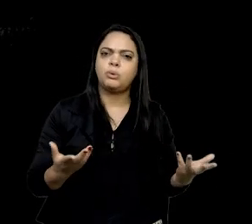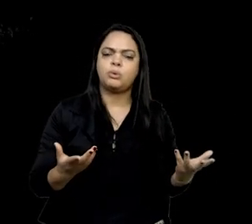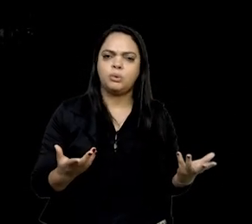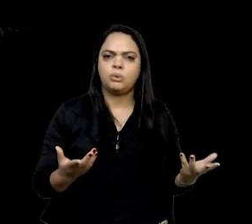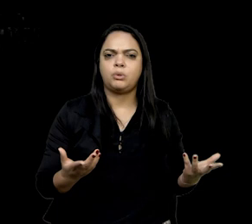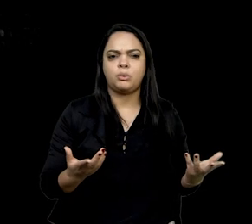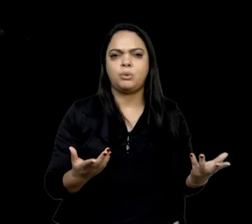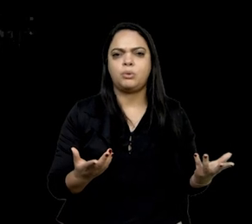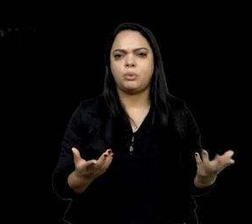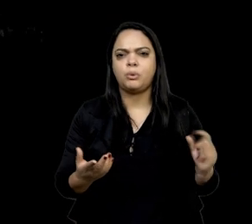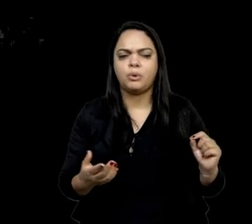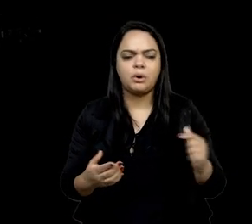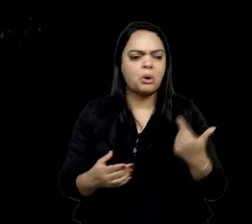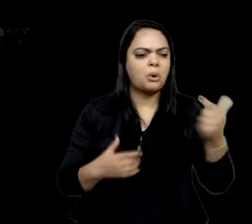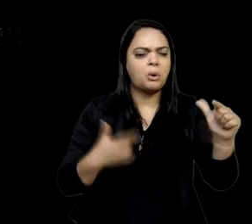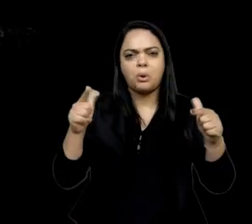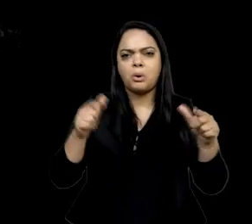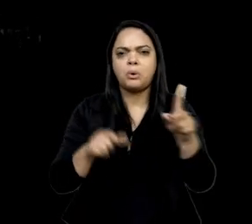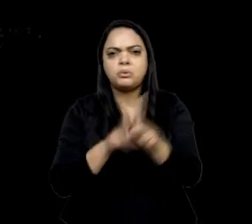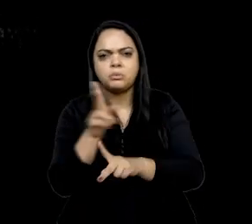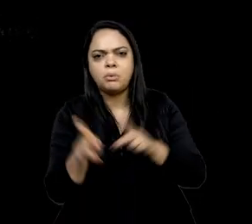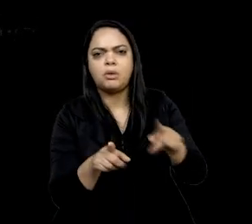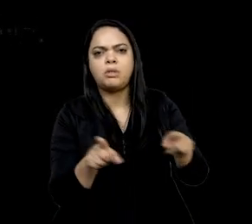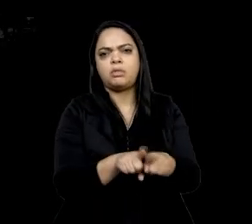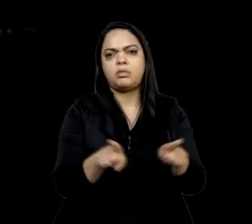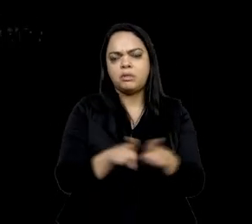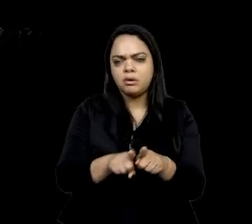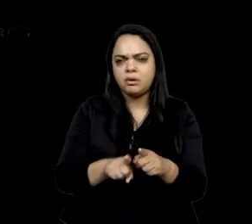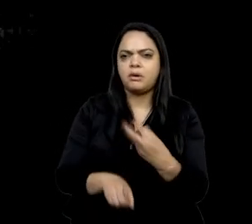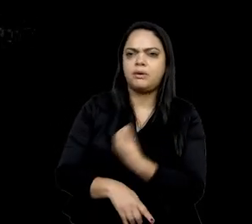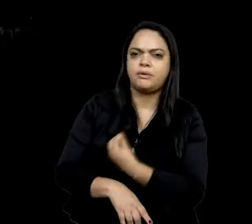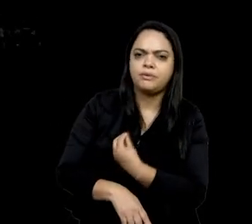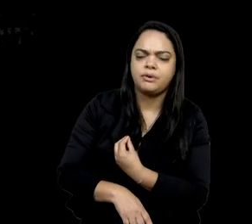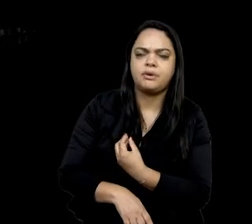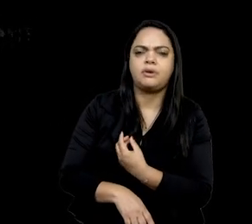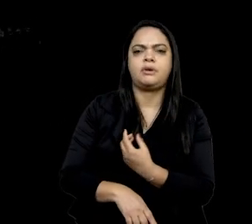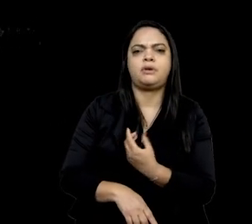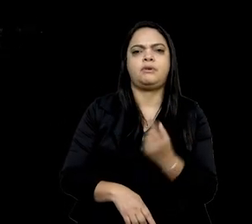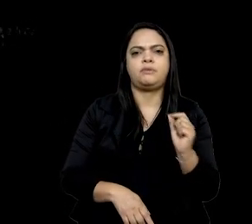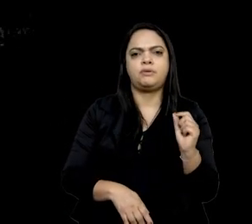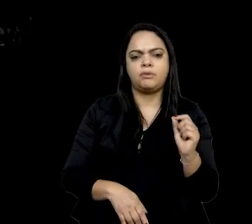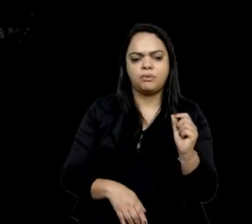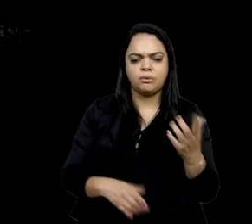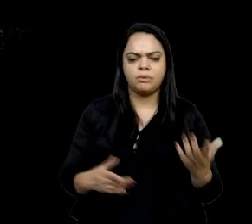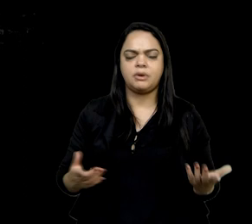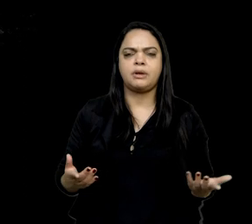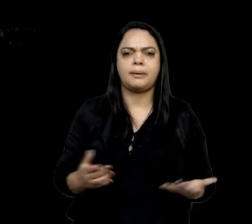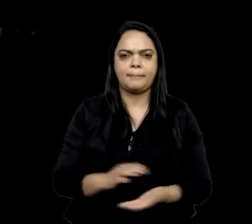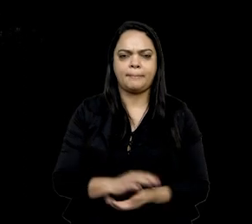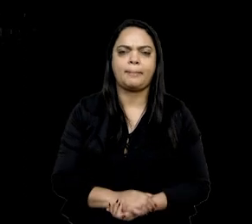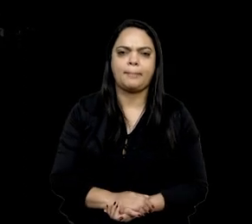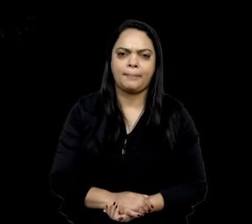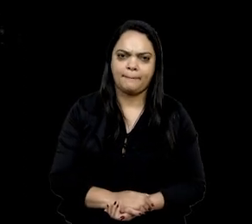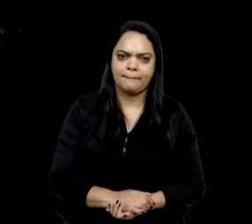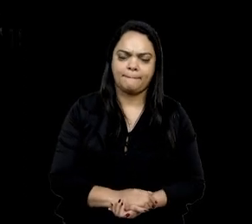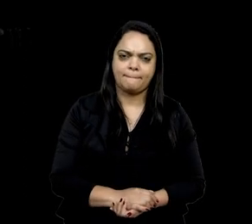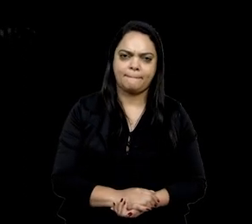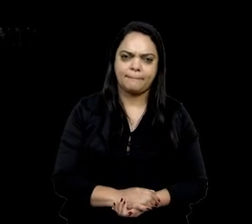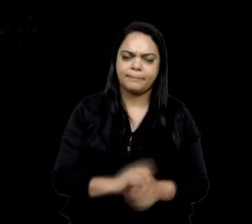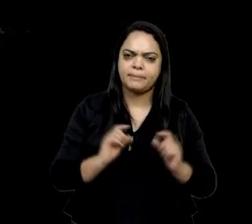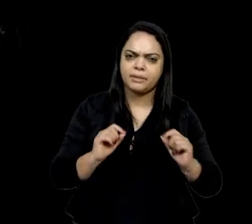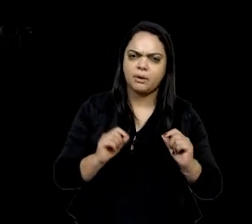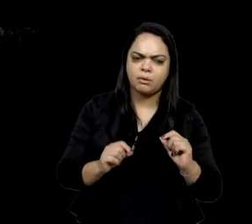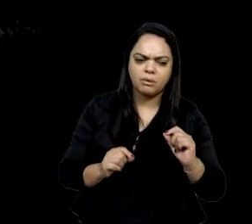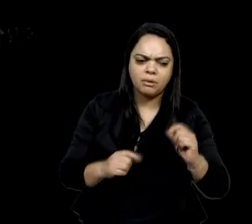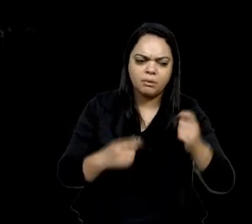mas outros povos ainda, eles passam por isso, inclusive a Covid-19 foi levada por esses invasores, então mais do que demarcar é